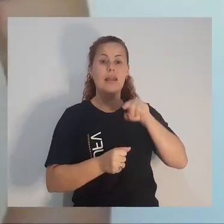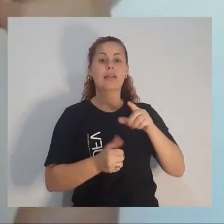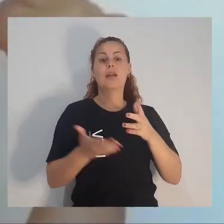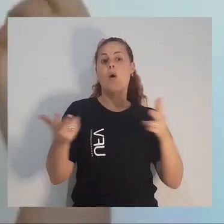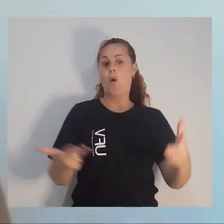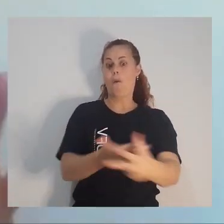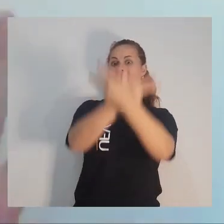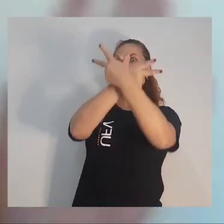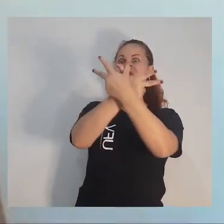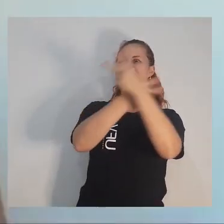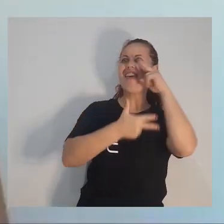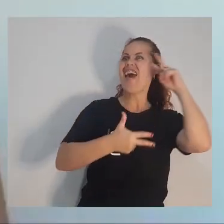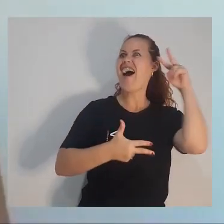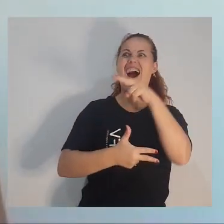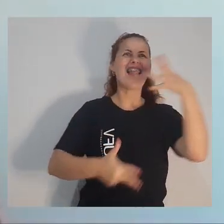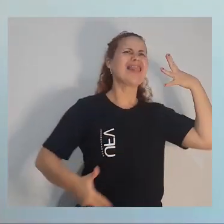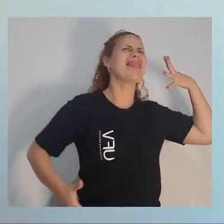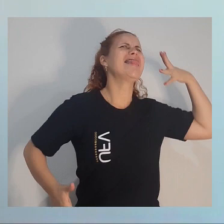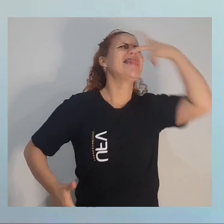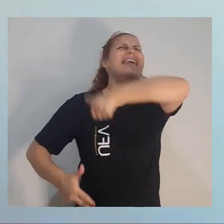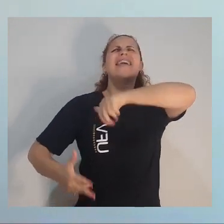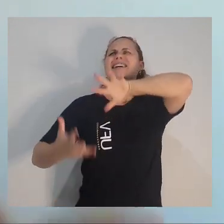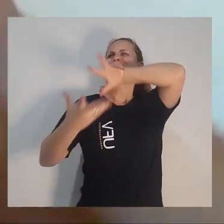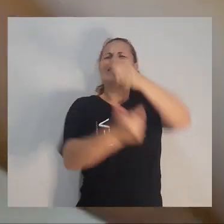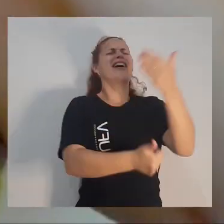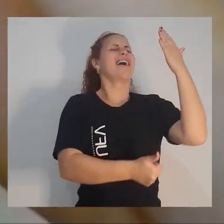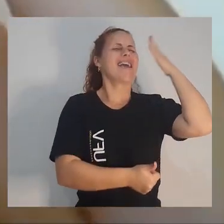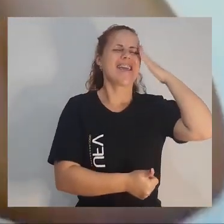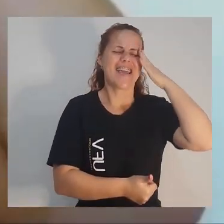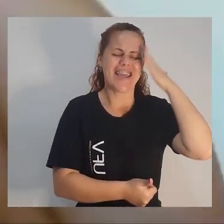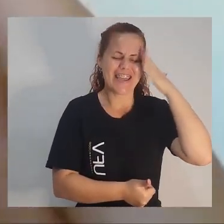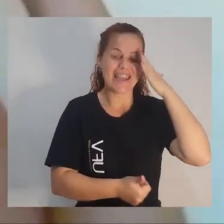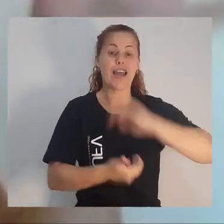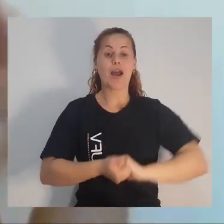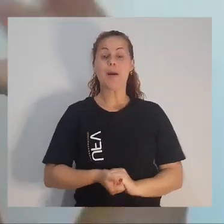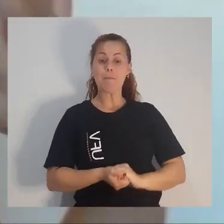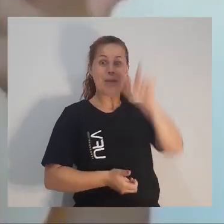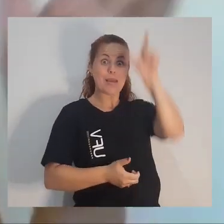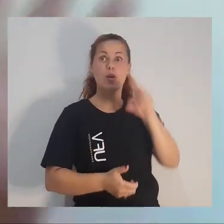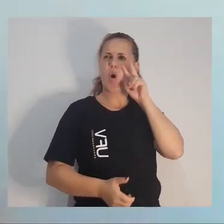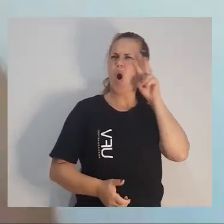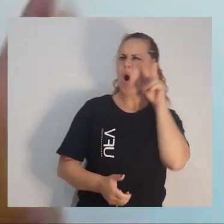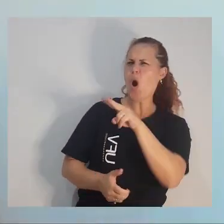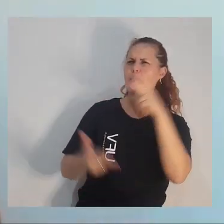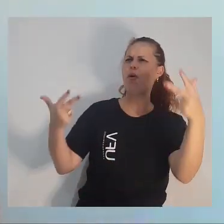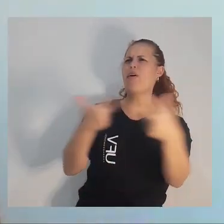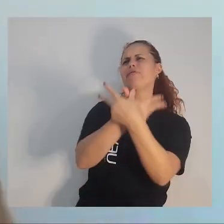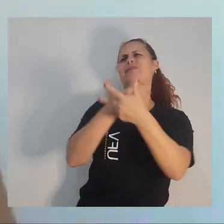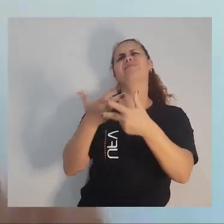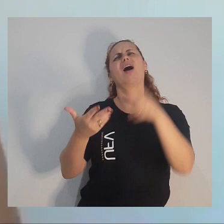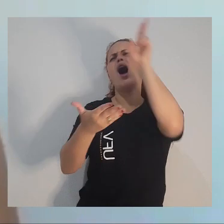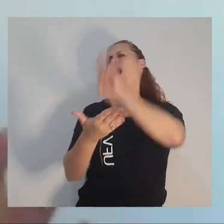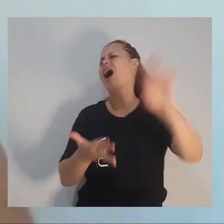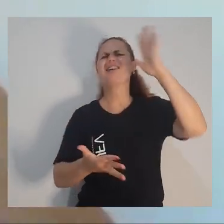Viçosa como uma universidade muito linda, a mais linda do mundo, eu sei, eu sei. E muita gente acaba olhando para a UFV e pensa, poxa, é a